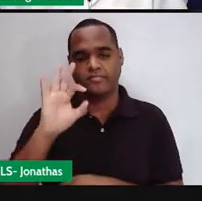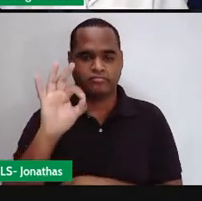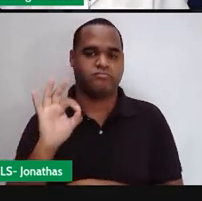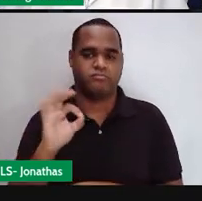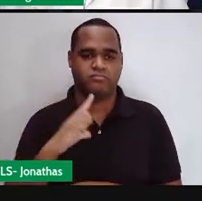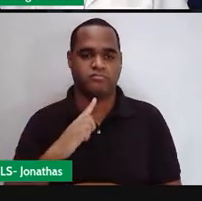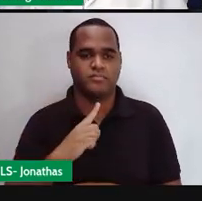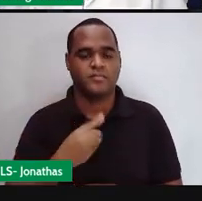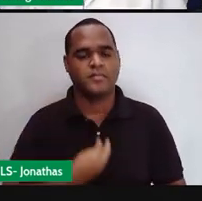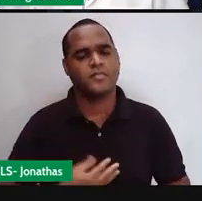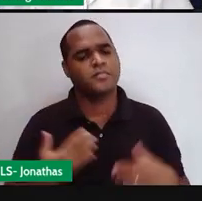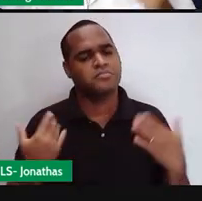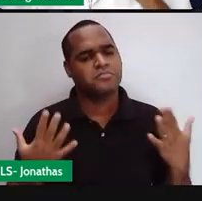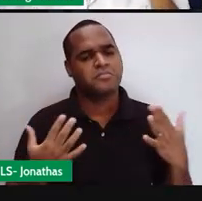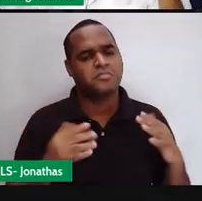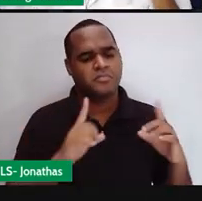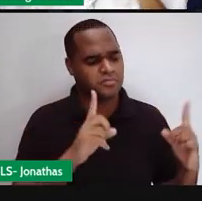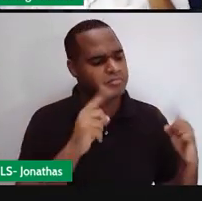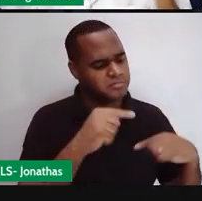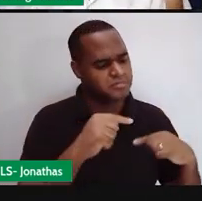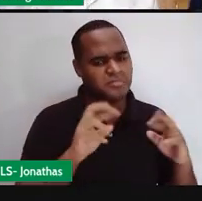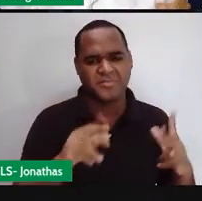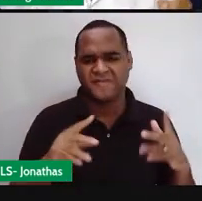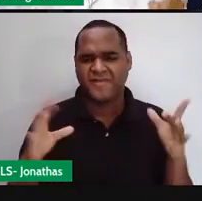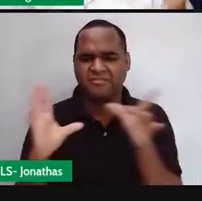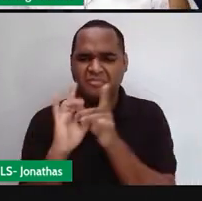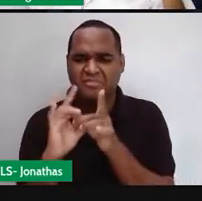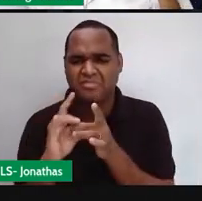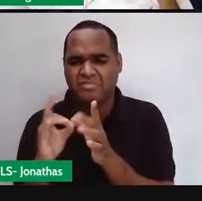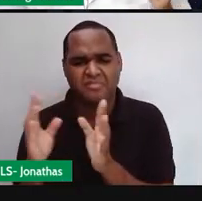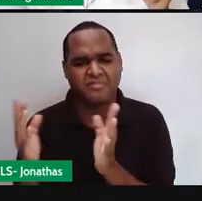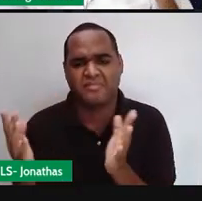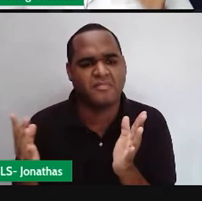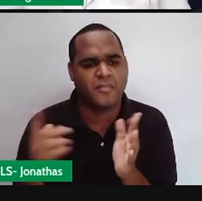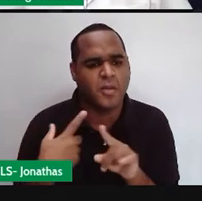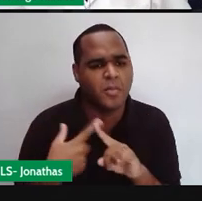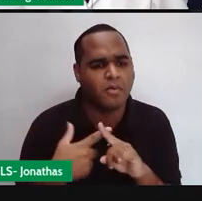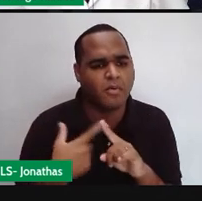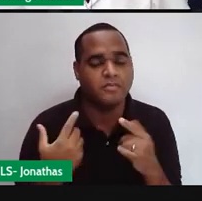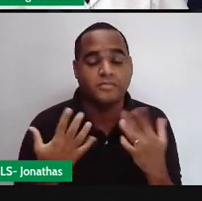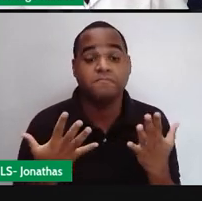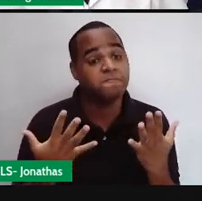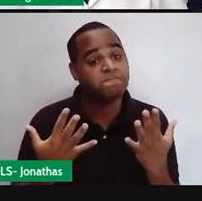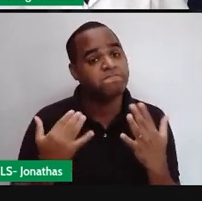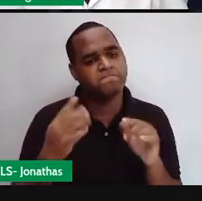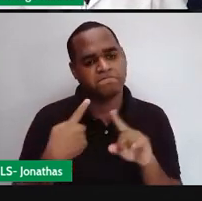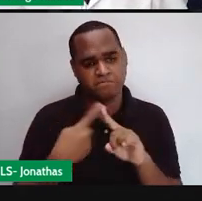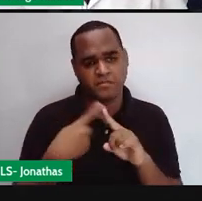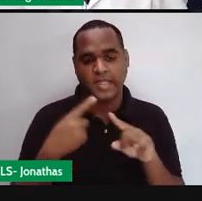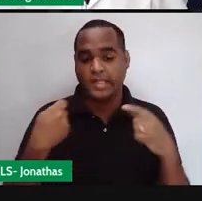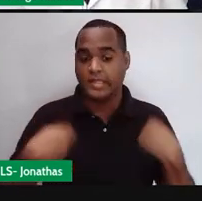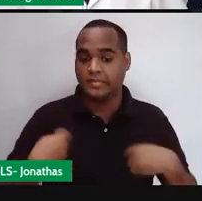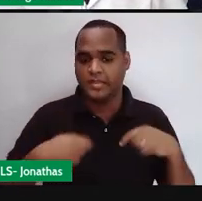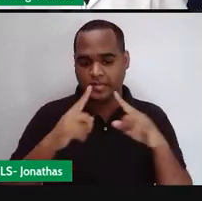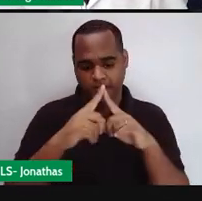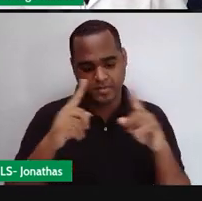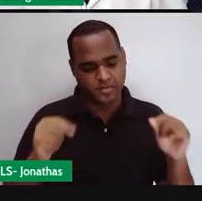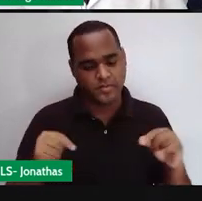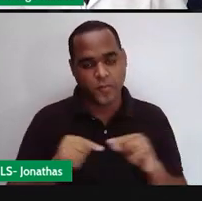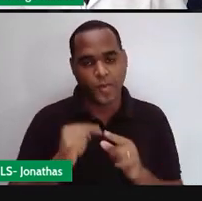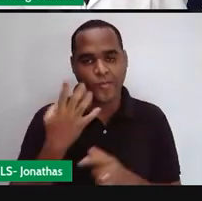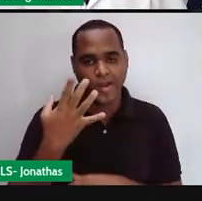e por que que o retângulo não é quadrado? porque para ser quadrado esses quatro